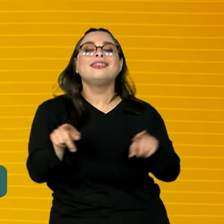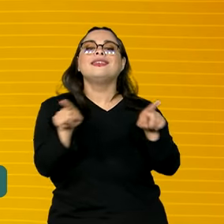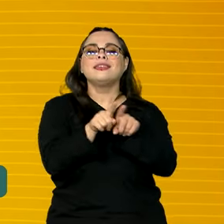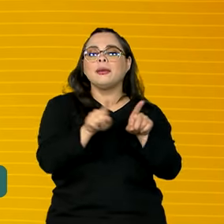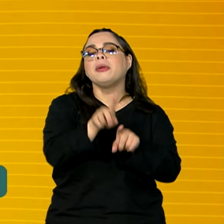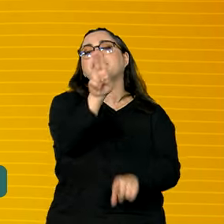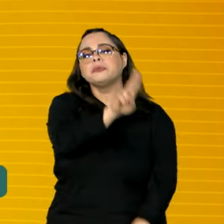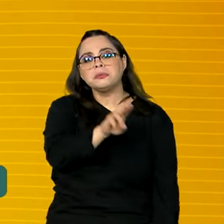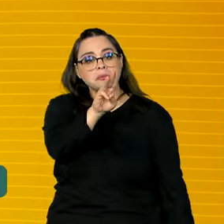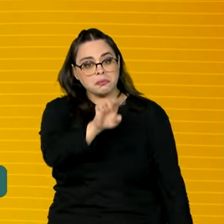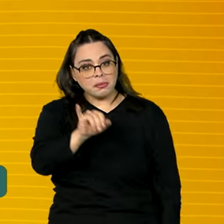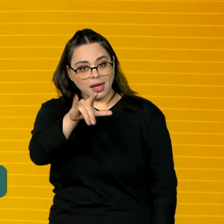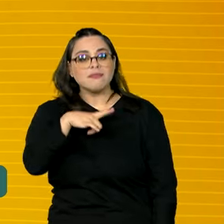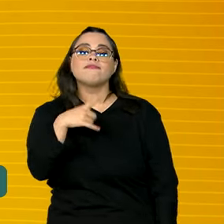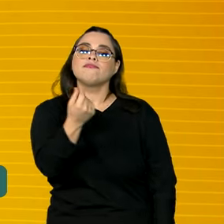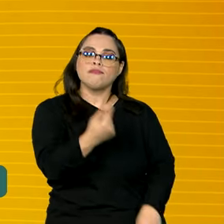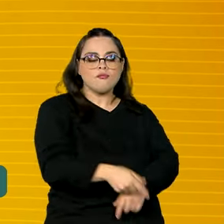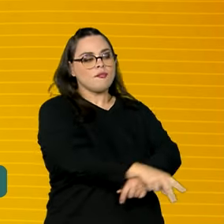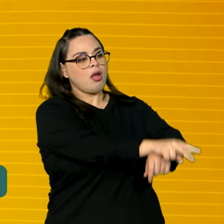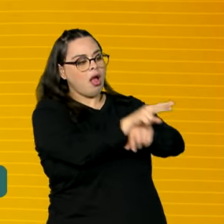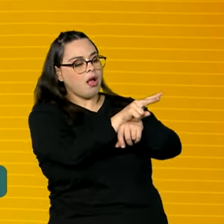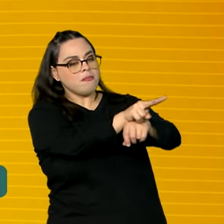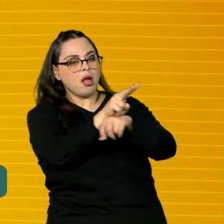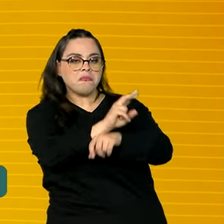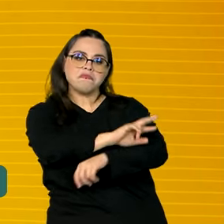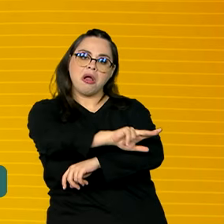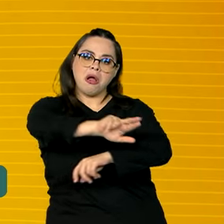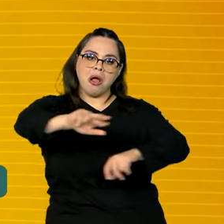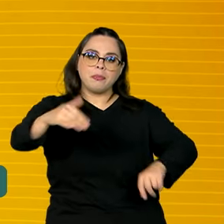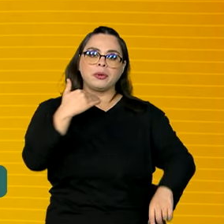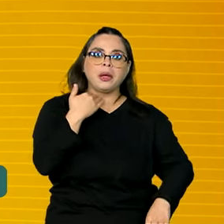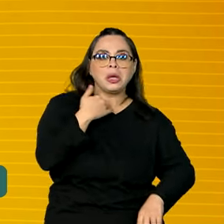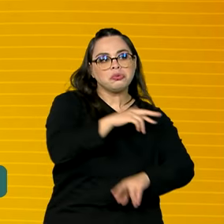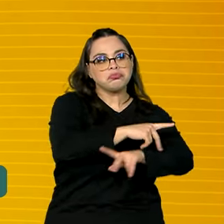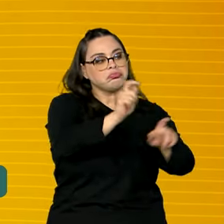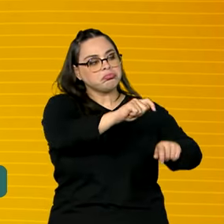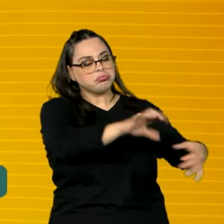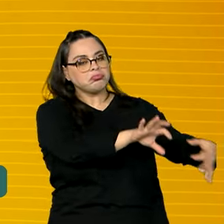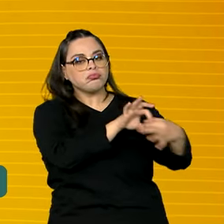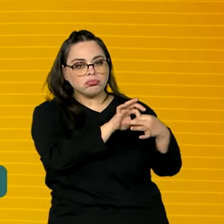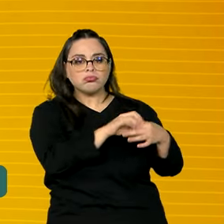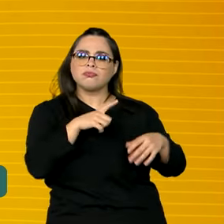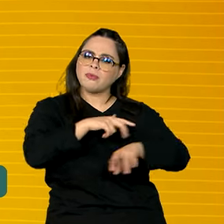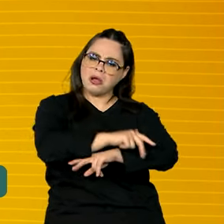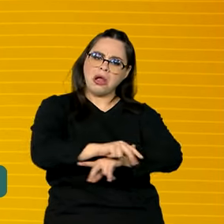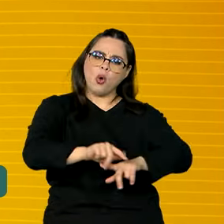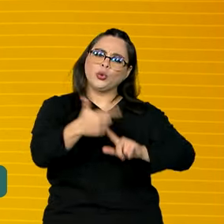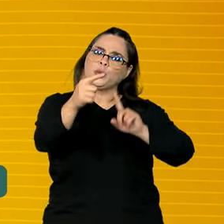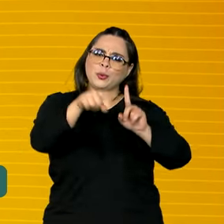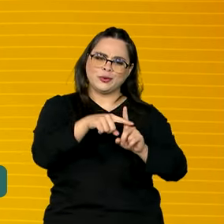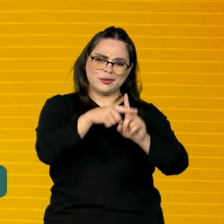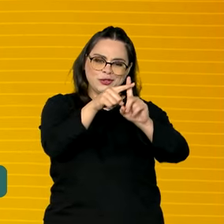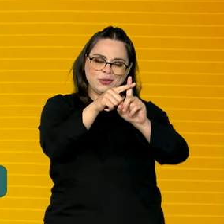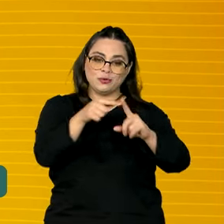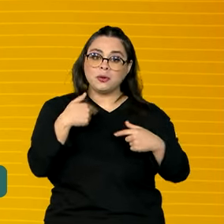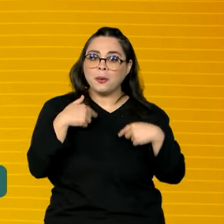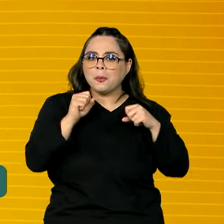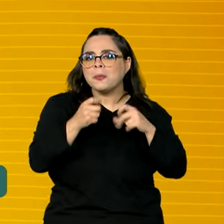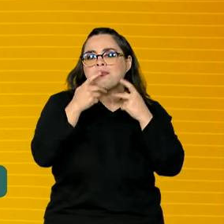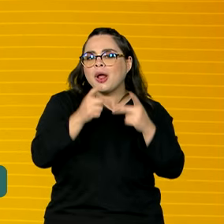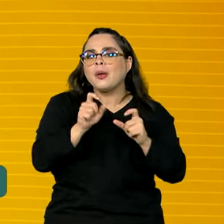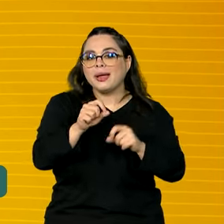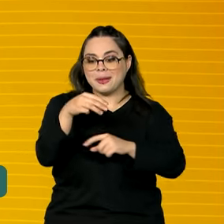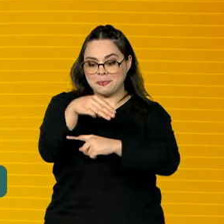também consegui linha de crédito em várias instituições bancárias e entre outros benefícios, né? Hoje posso dizer que o